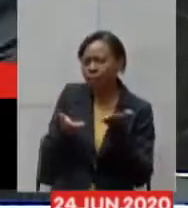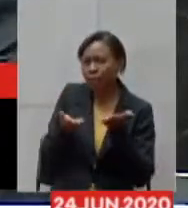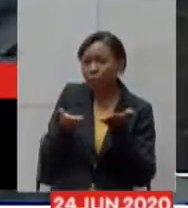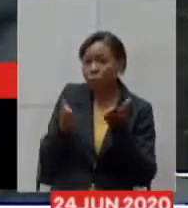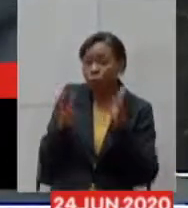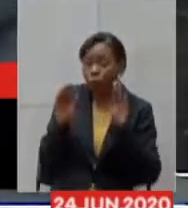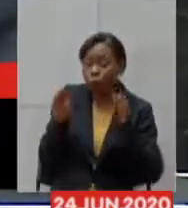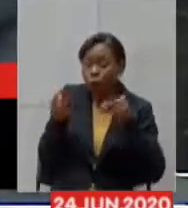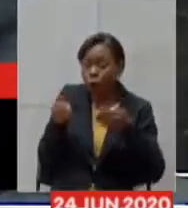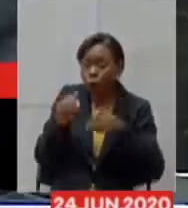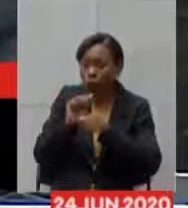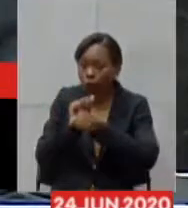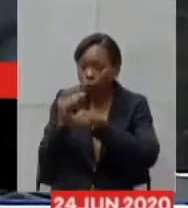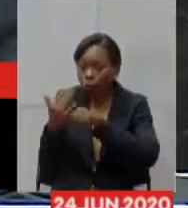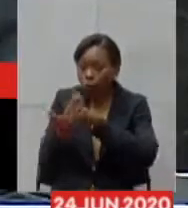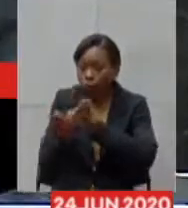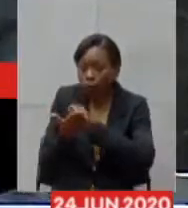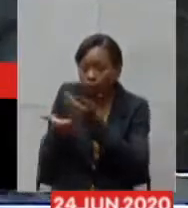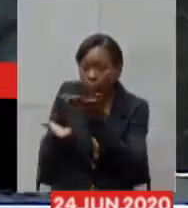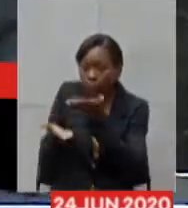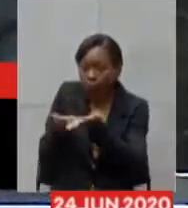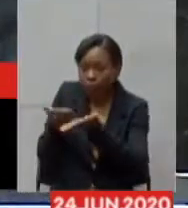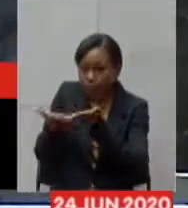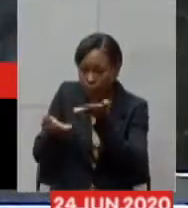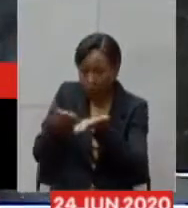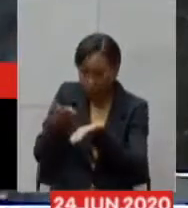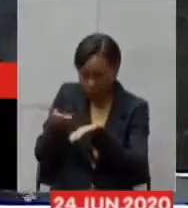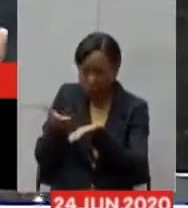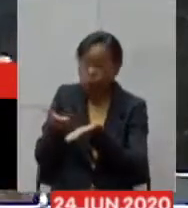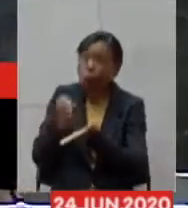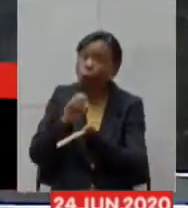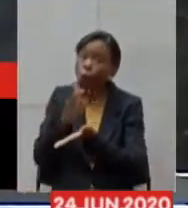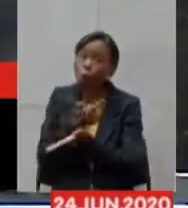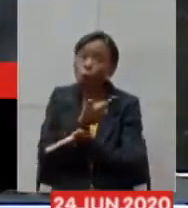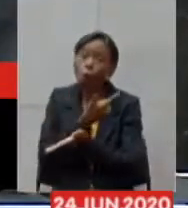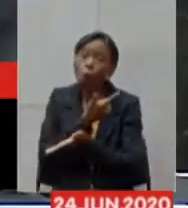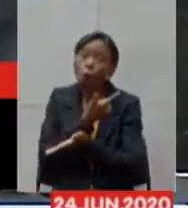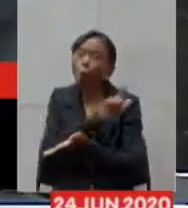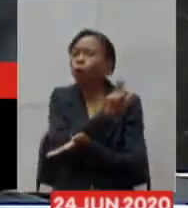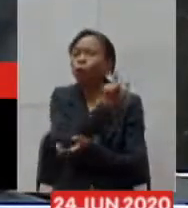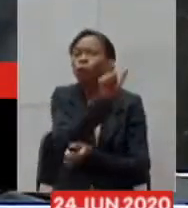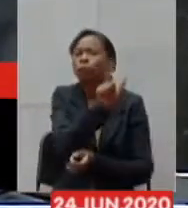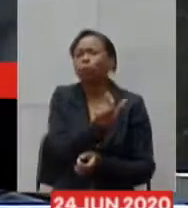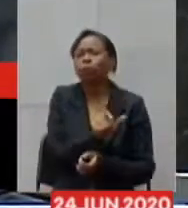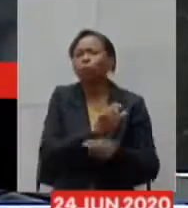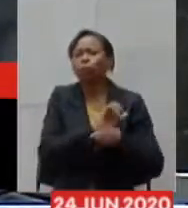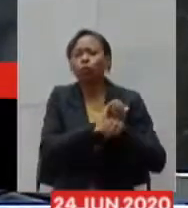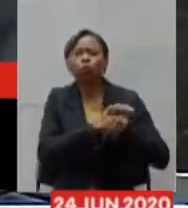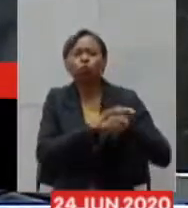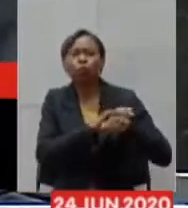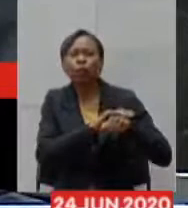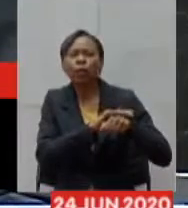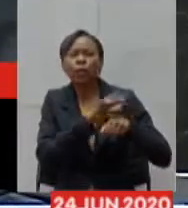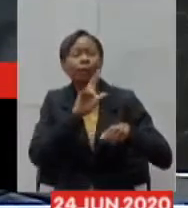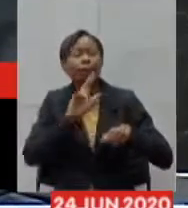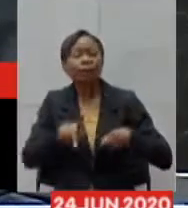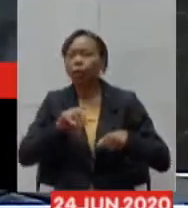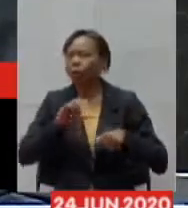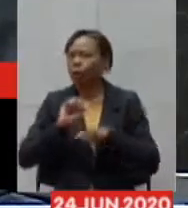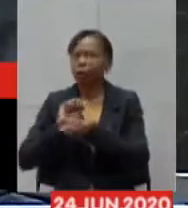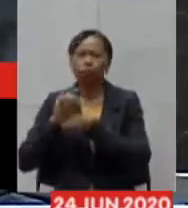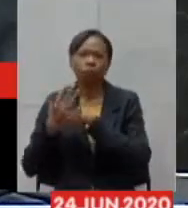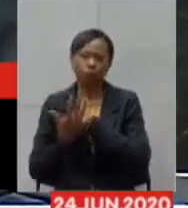permanece tratando como covid ou aqueles pacientes que tem outras doenças ou seja a testagem como diagnóstico diferencial